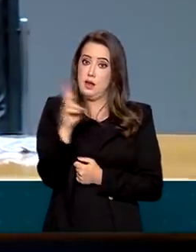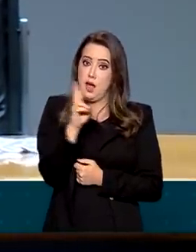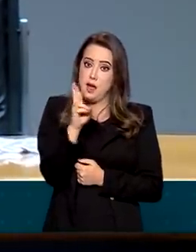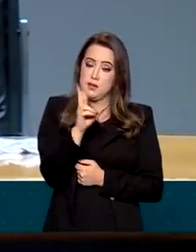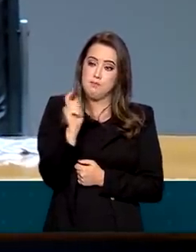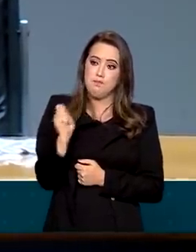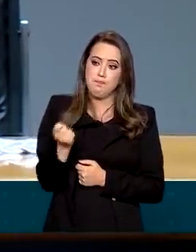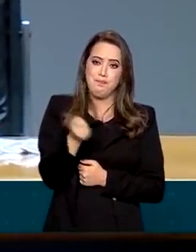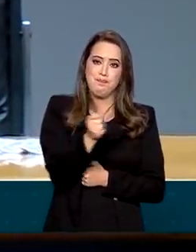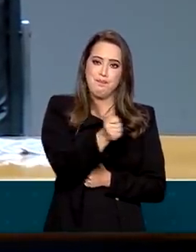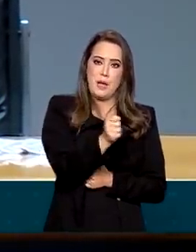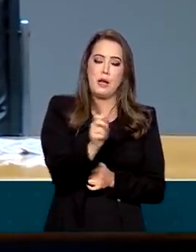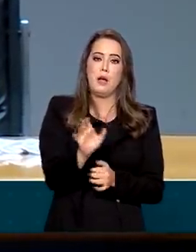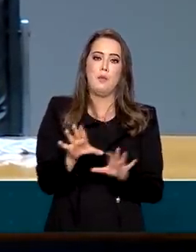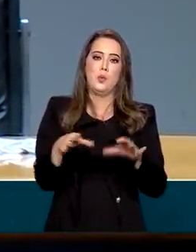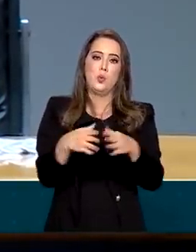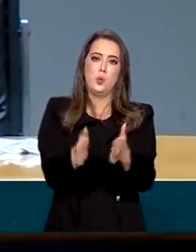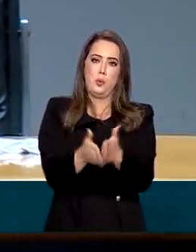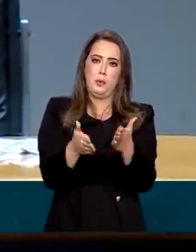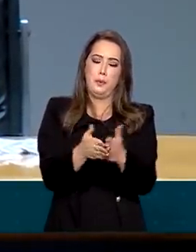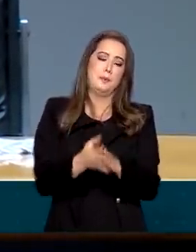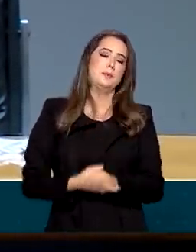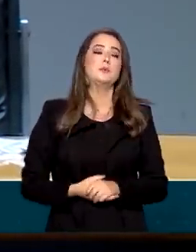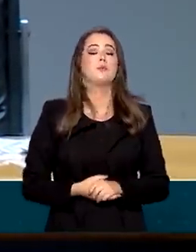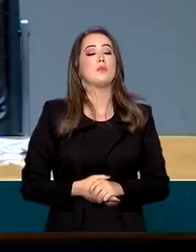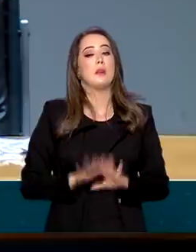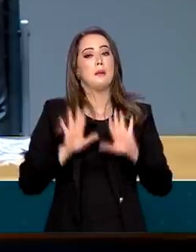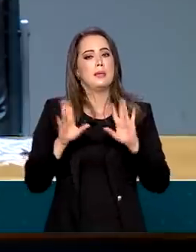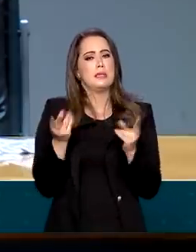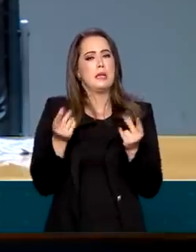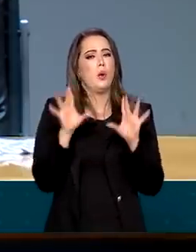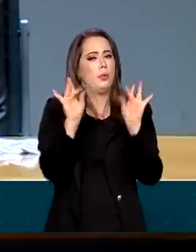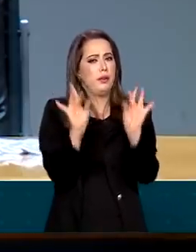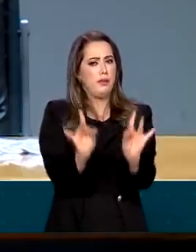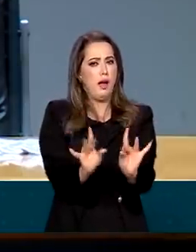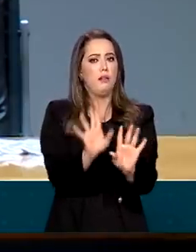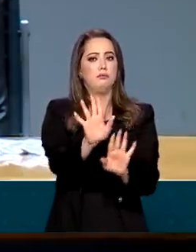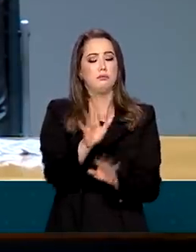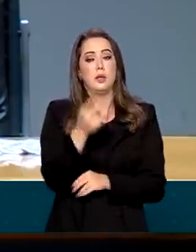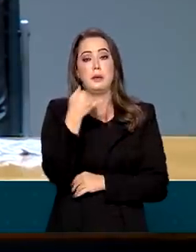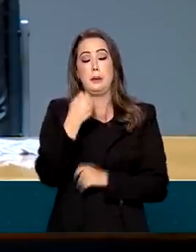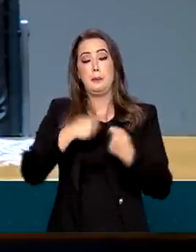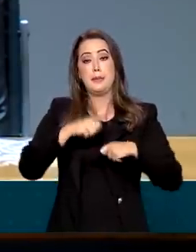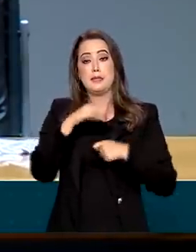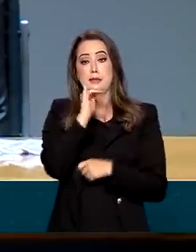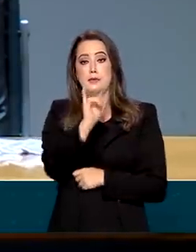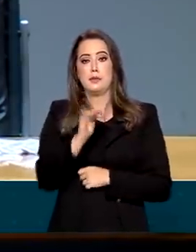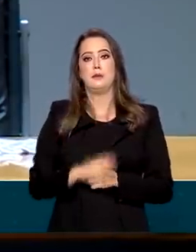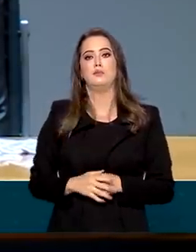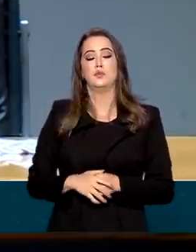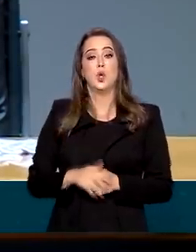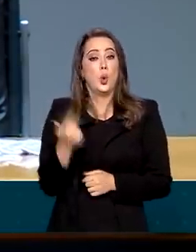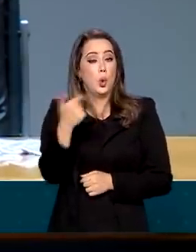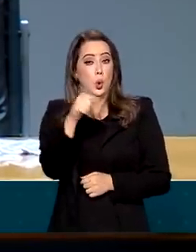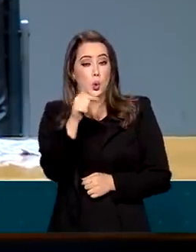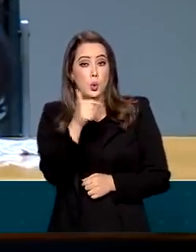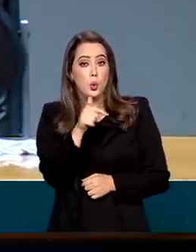tem uma sutileza que é o seguinte, como não há uma fonte permanente,